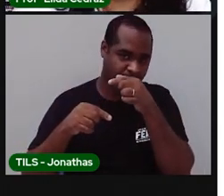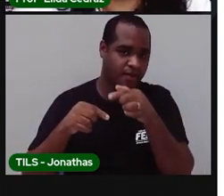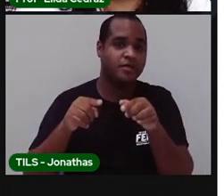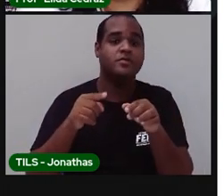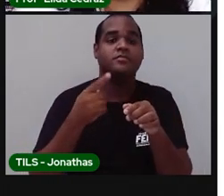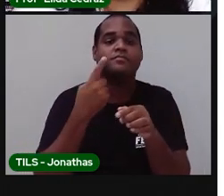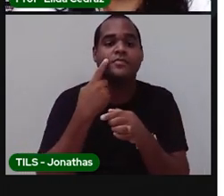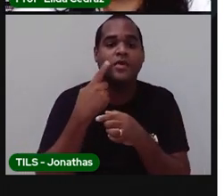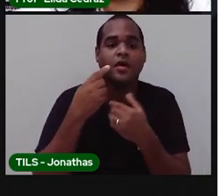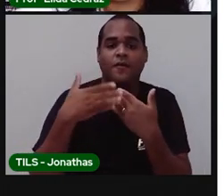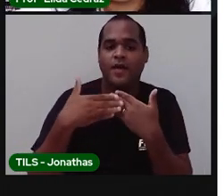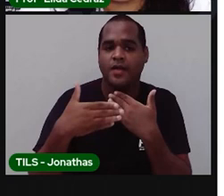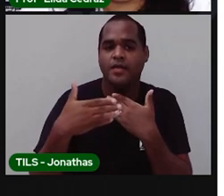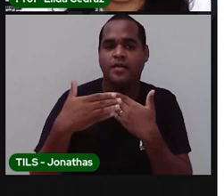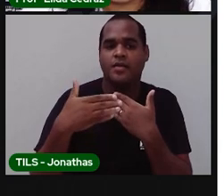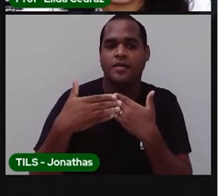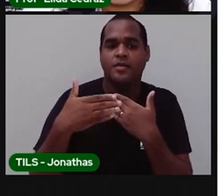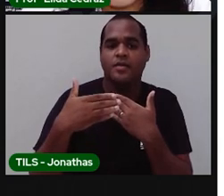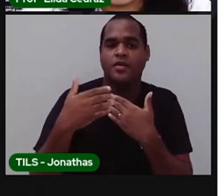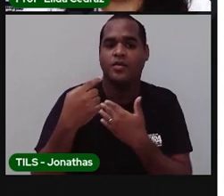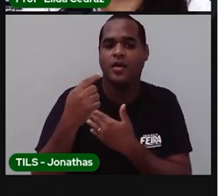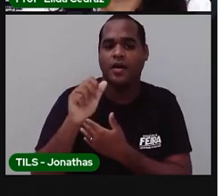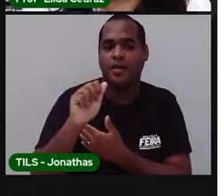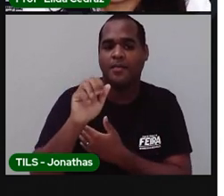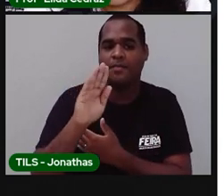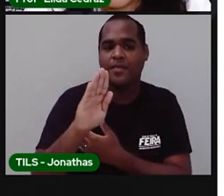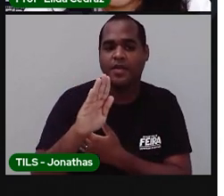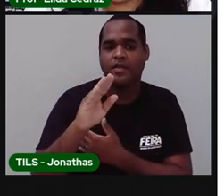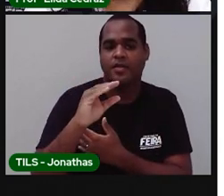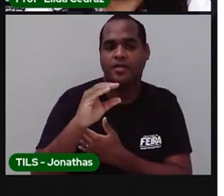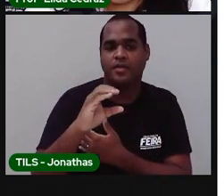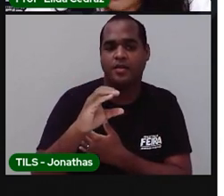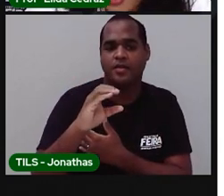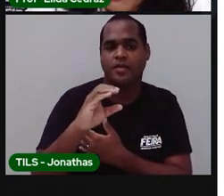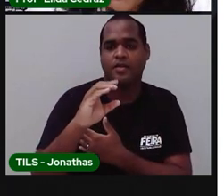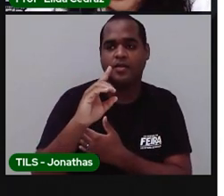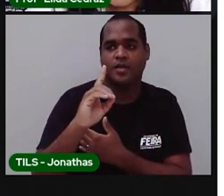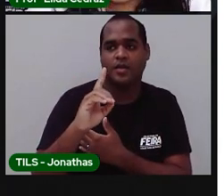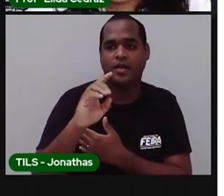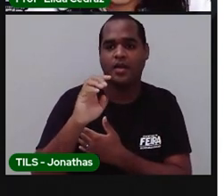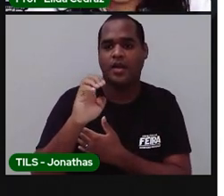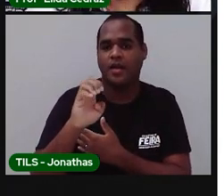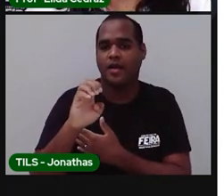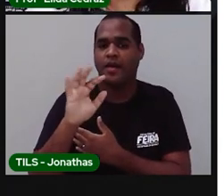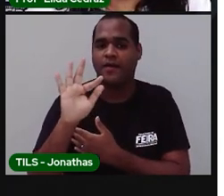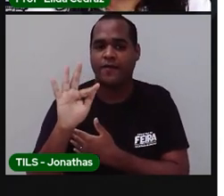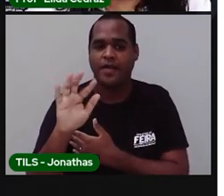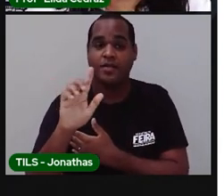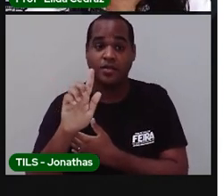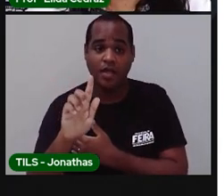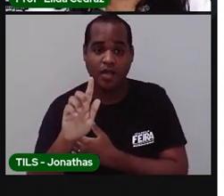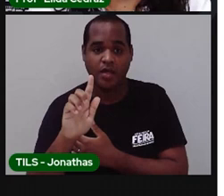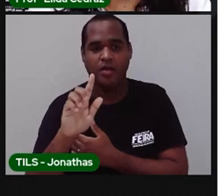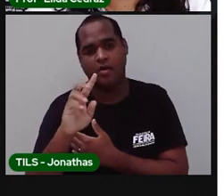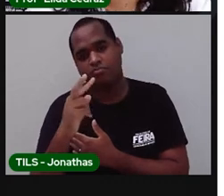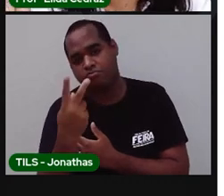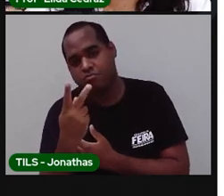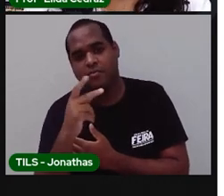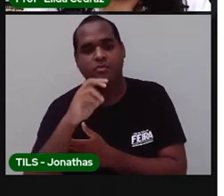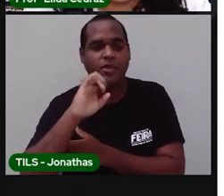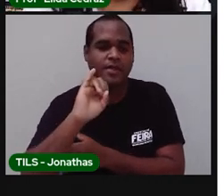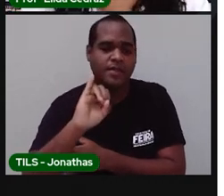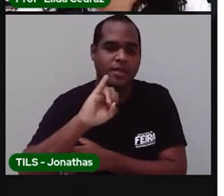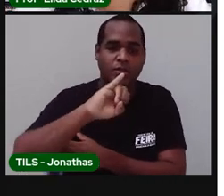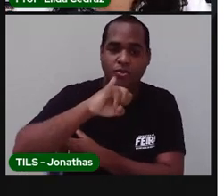A, B, C, D, E, F, G, H, I,